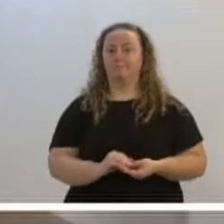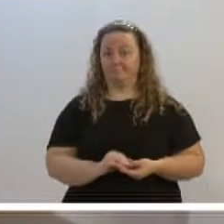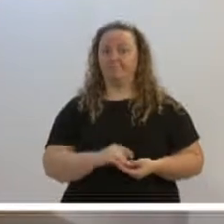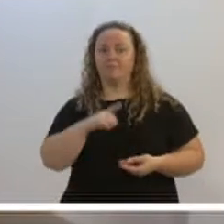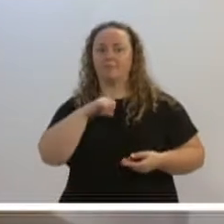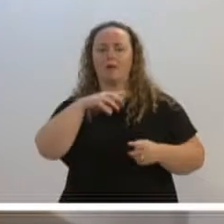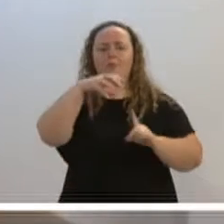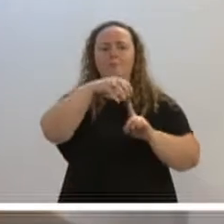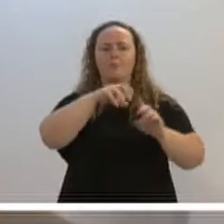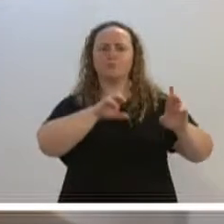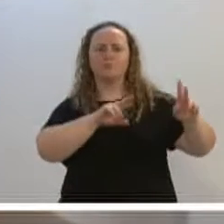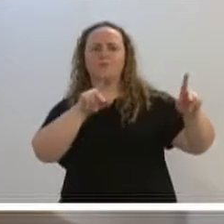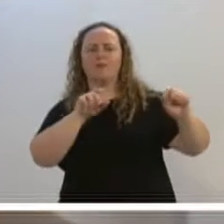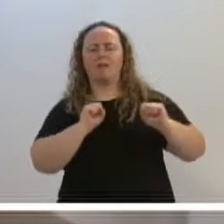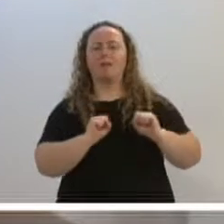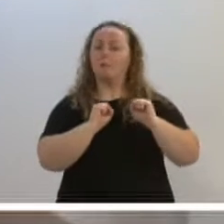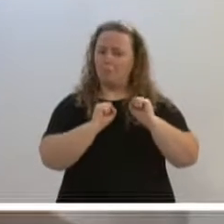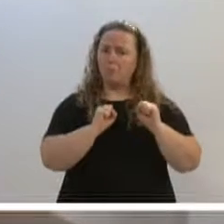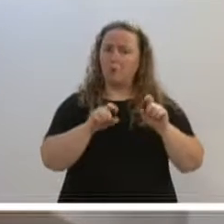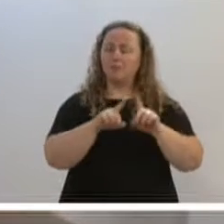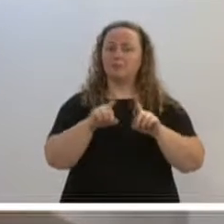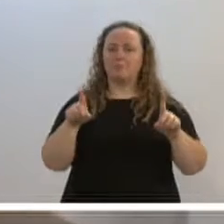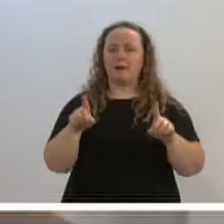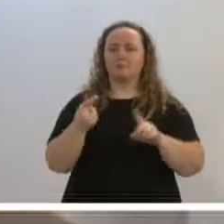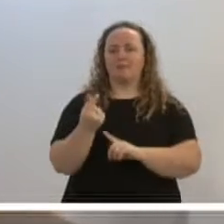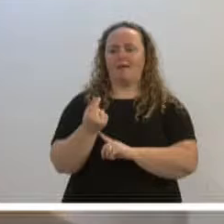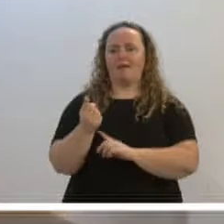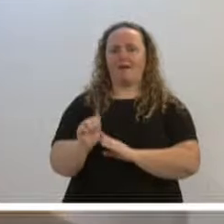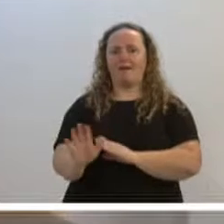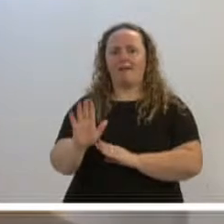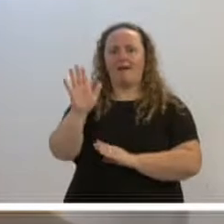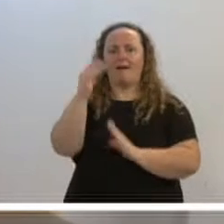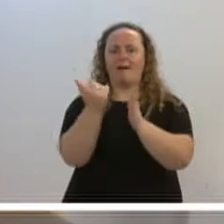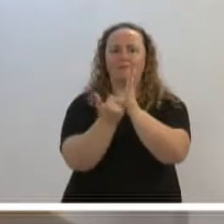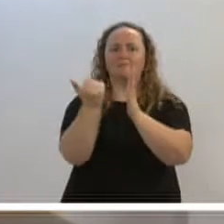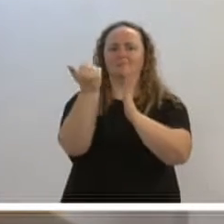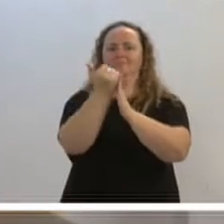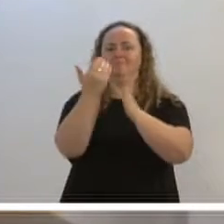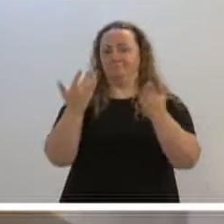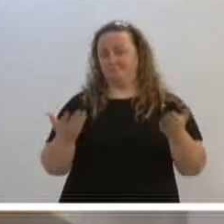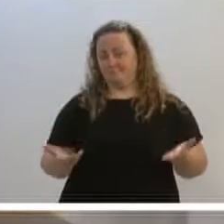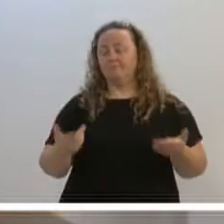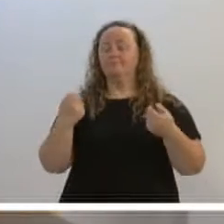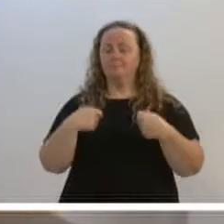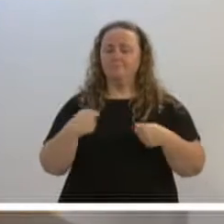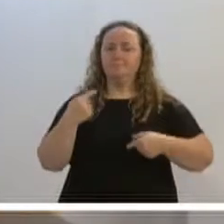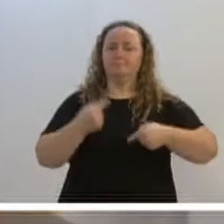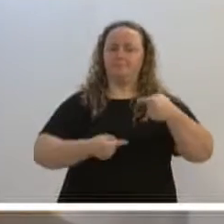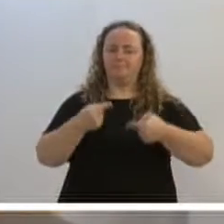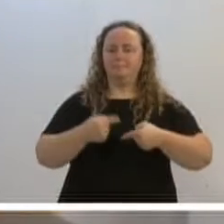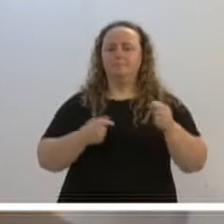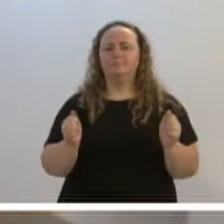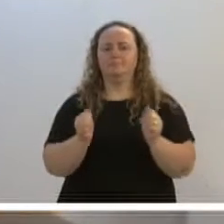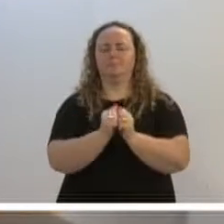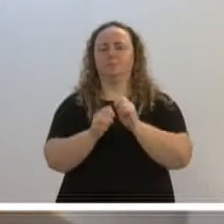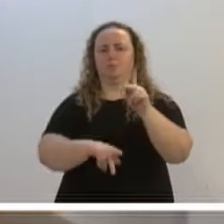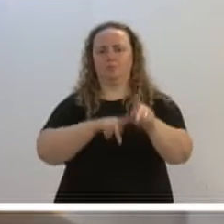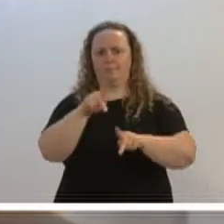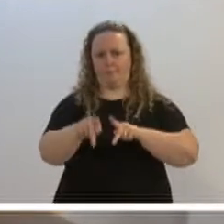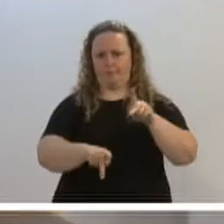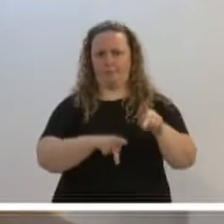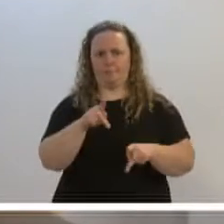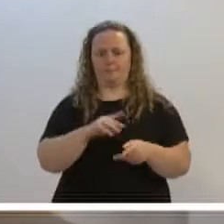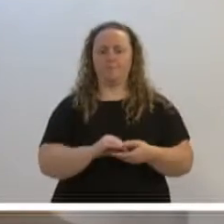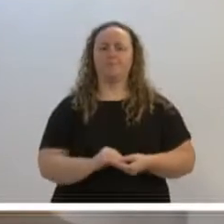isso vai impactar no custo. Tem funcionários, tem tudo. Isso tudo tem que ser discutido às claras, com a população. E dizer, querem isso? Tudo bem.